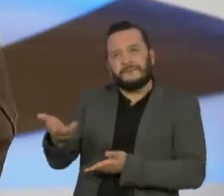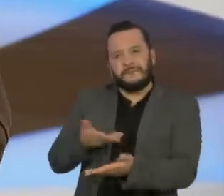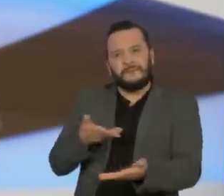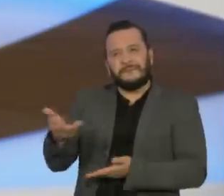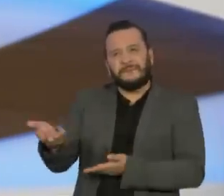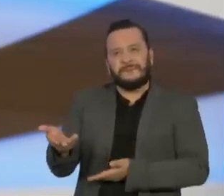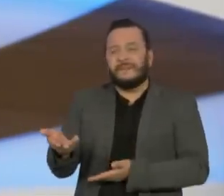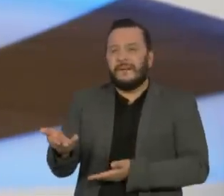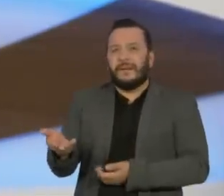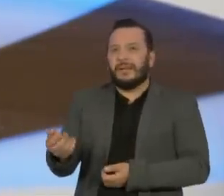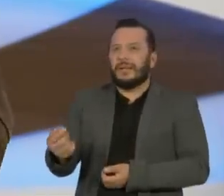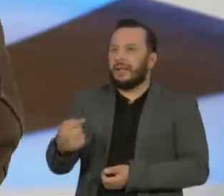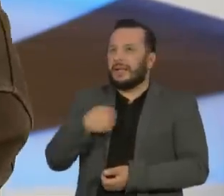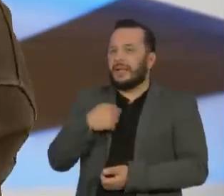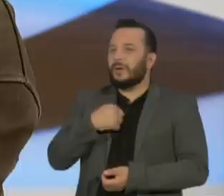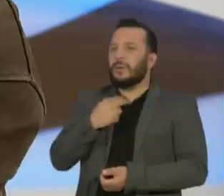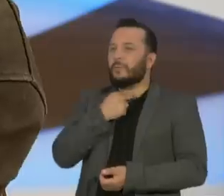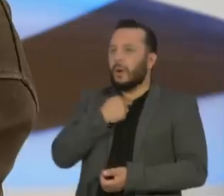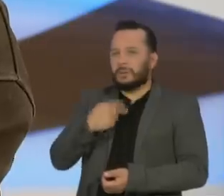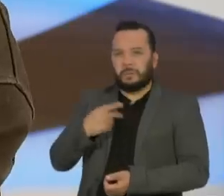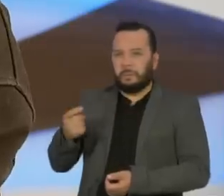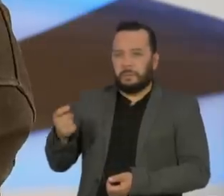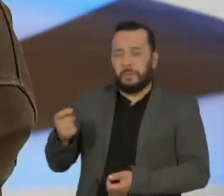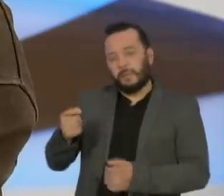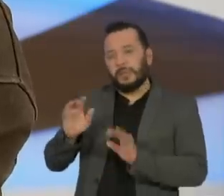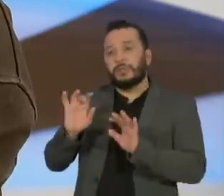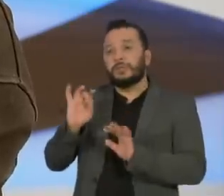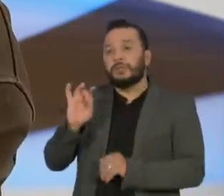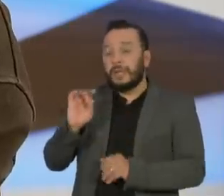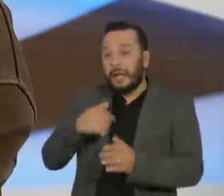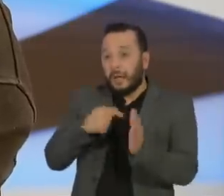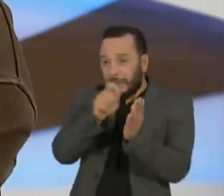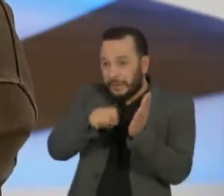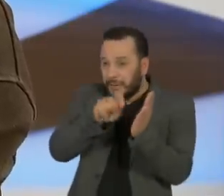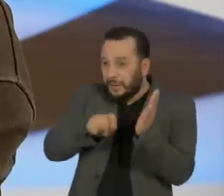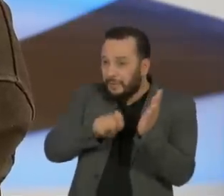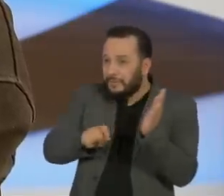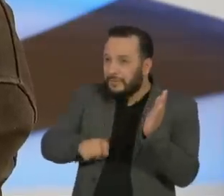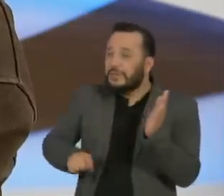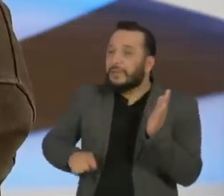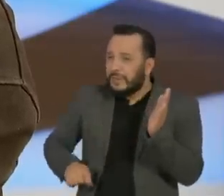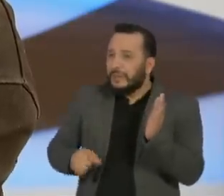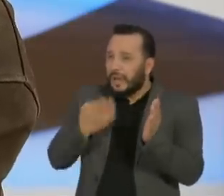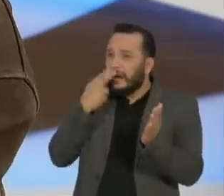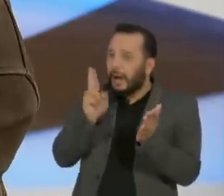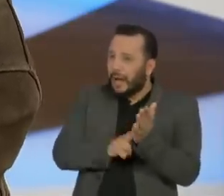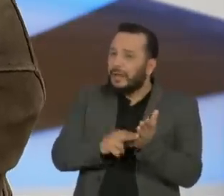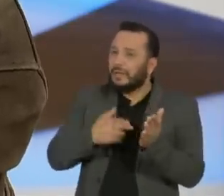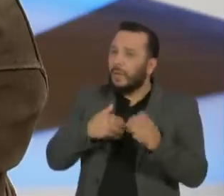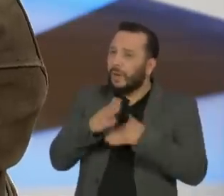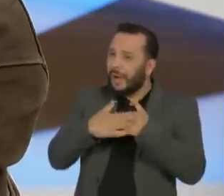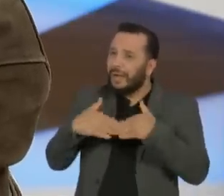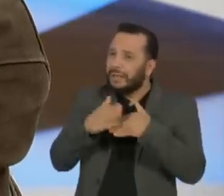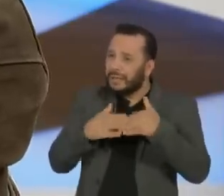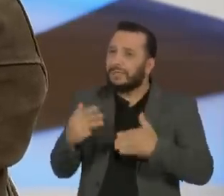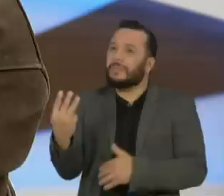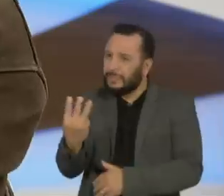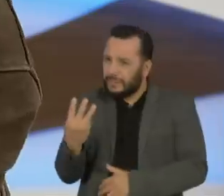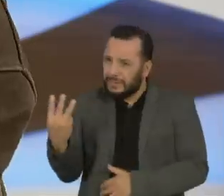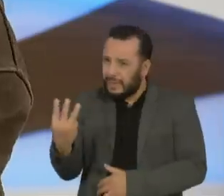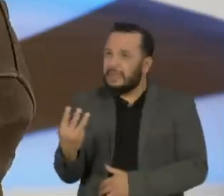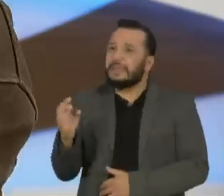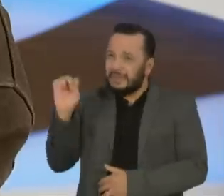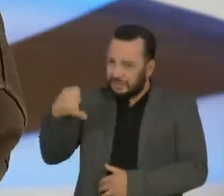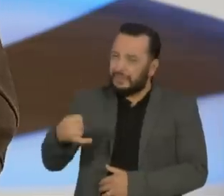somente de uma maneira pragmática, não. Eu simplesmente, na hora que eu escrevi, realmente, eu percebi o afeto que eu sinto por eles, o